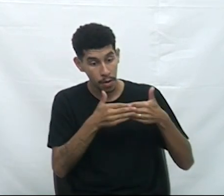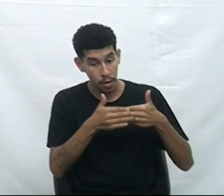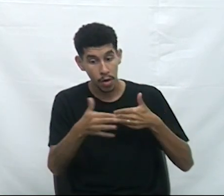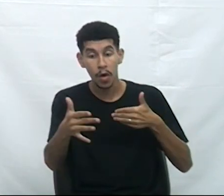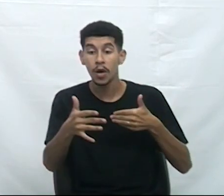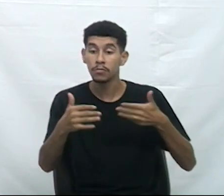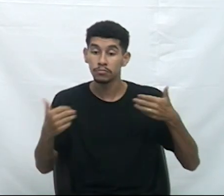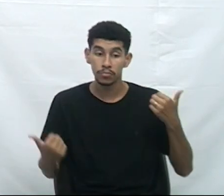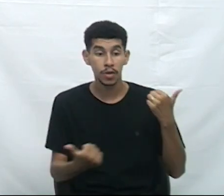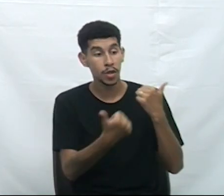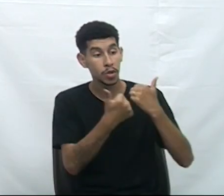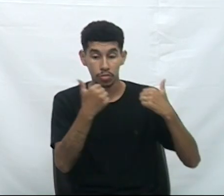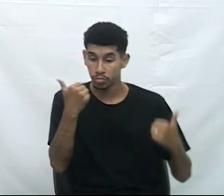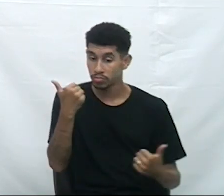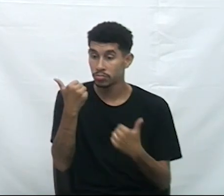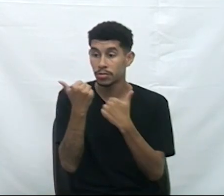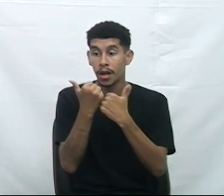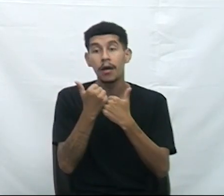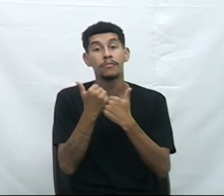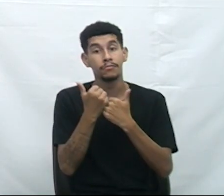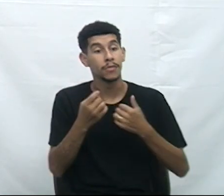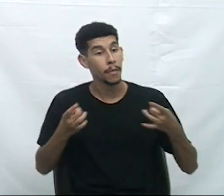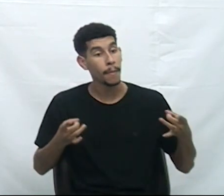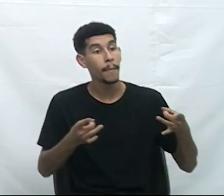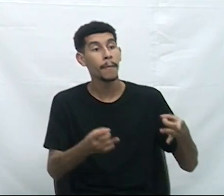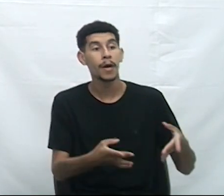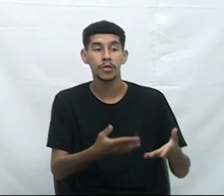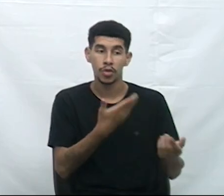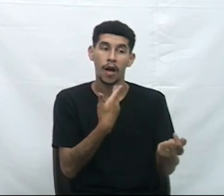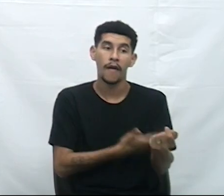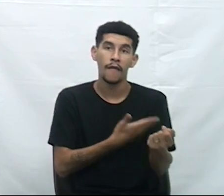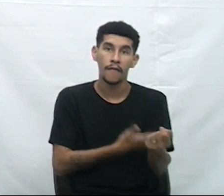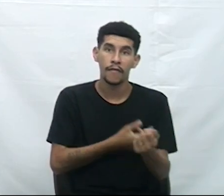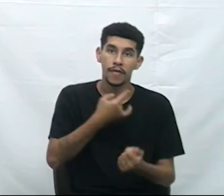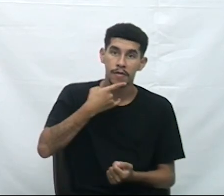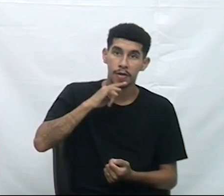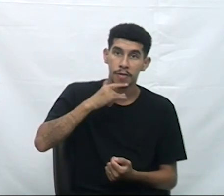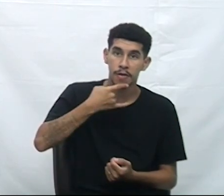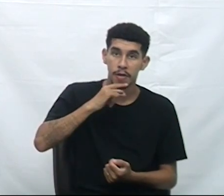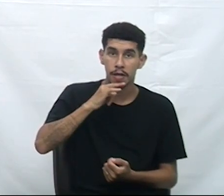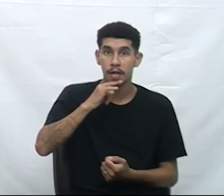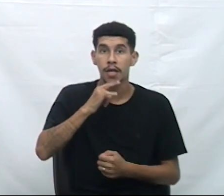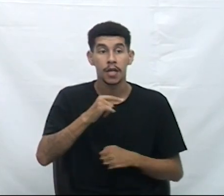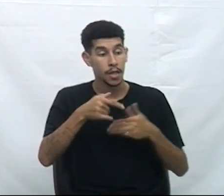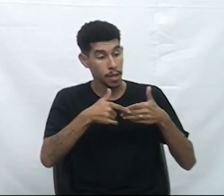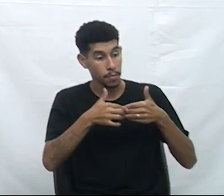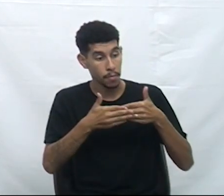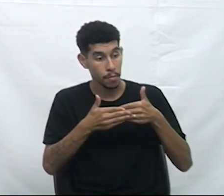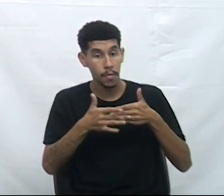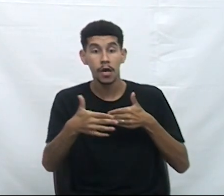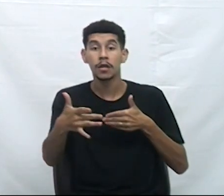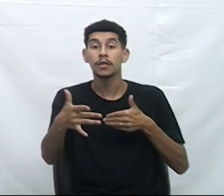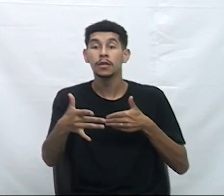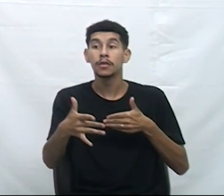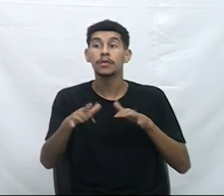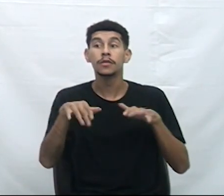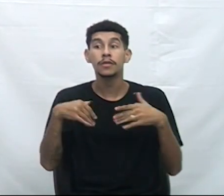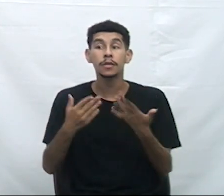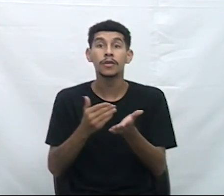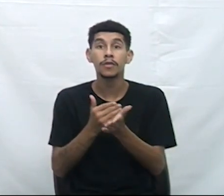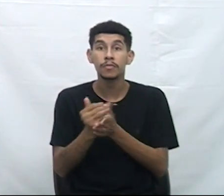se ajudarem mutuamente. E assim, a partir daquele instante, surgia